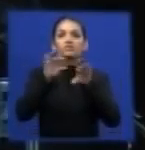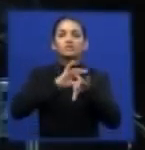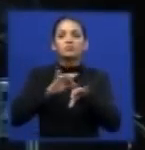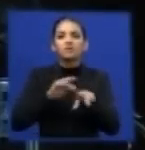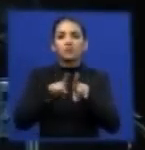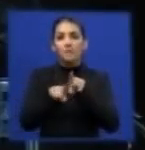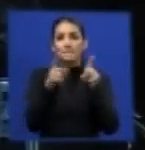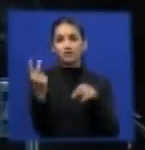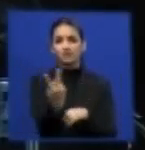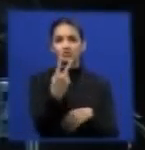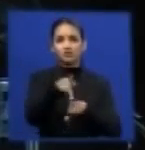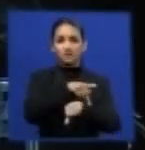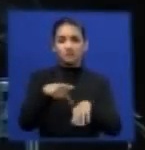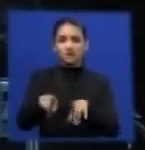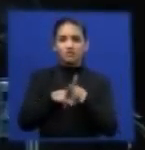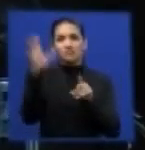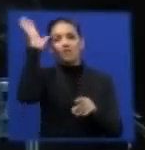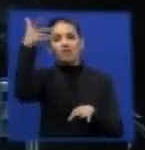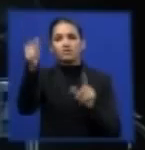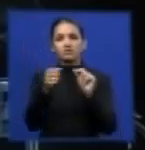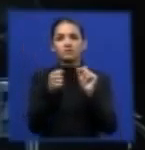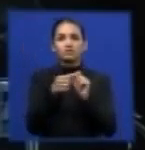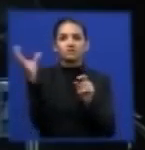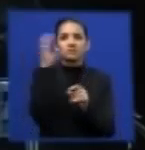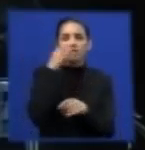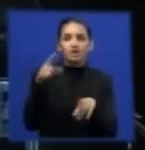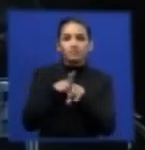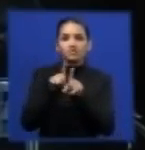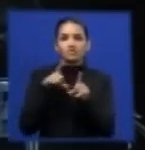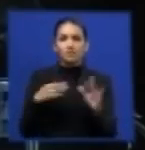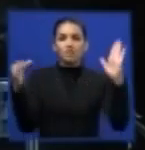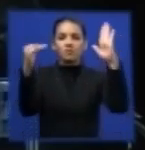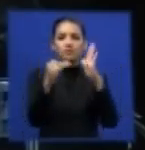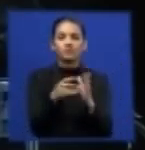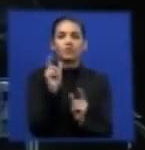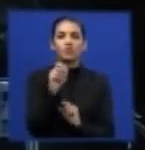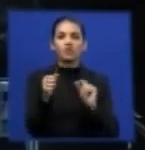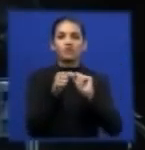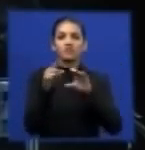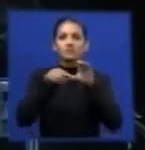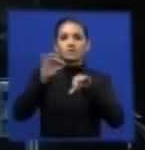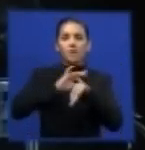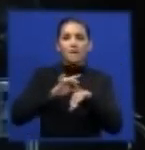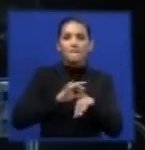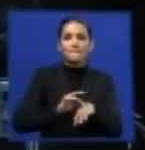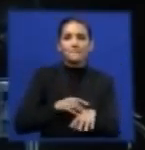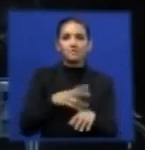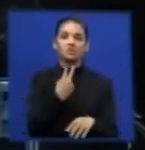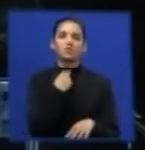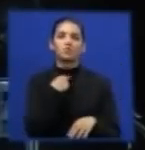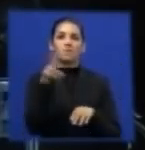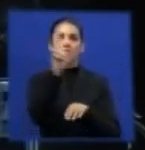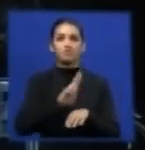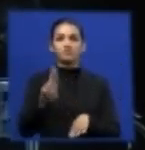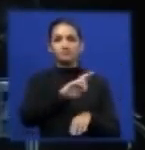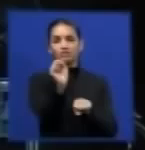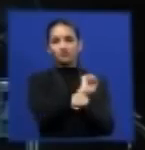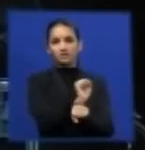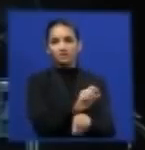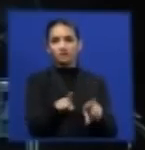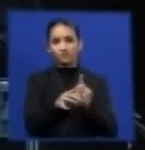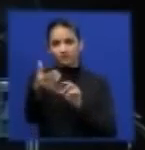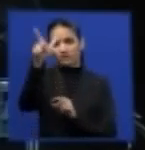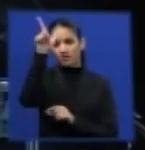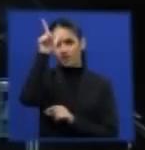os que resolveram com maior eficiência a destinação final dos pneus novos revivis. A Alemanha com 100% de